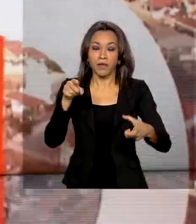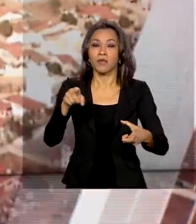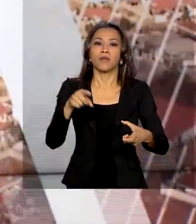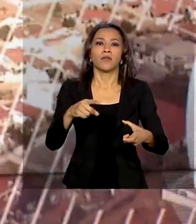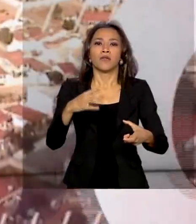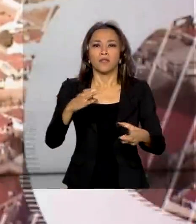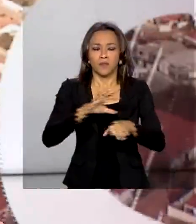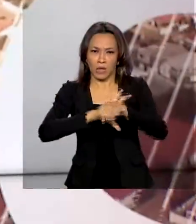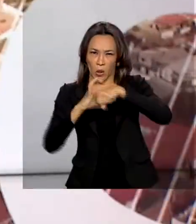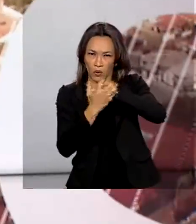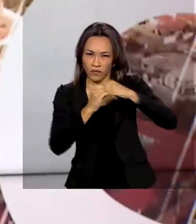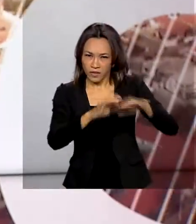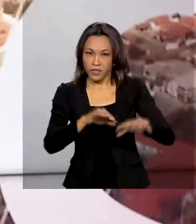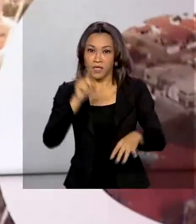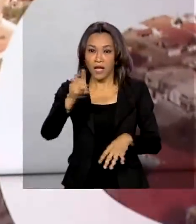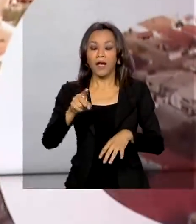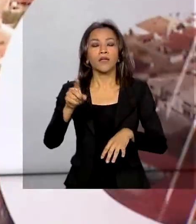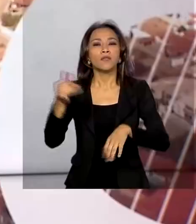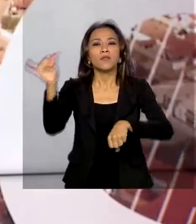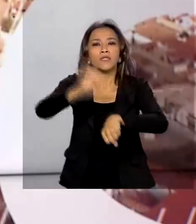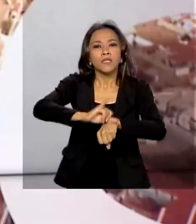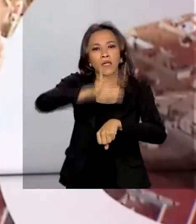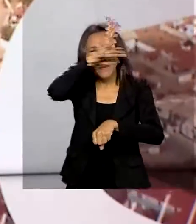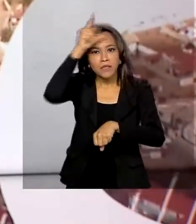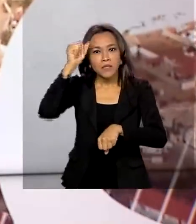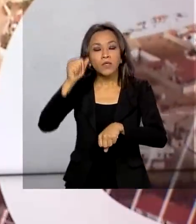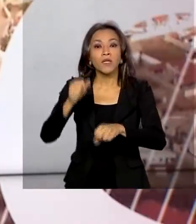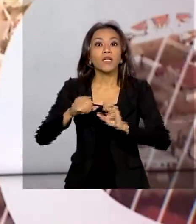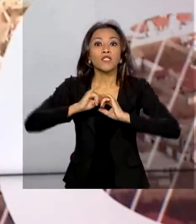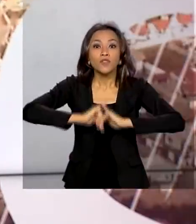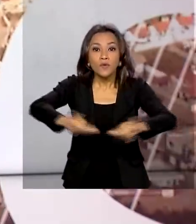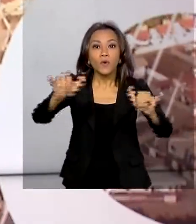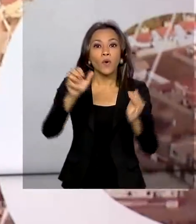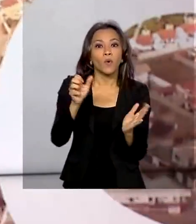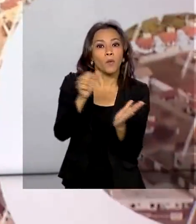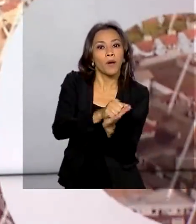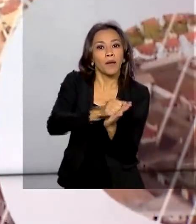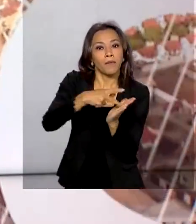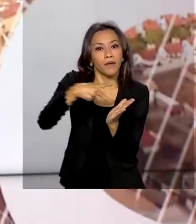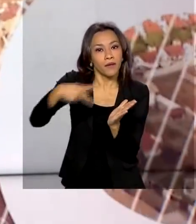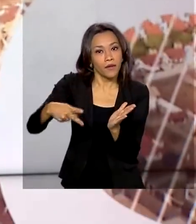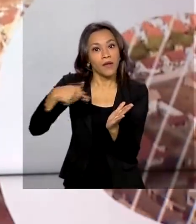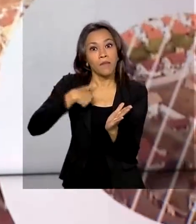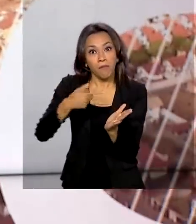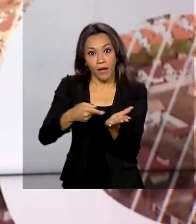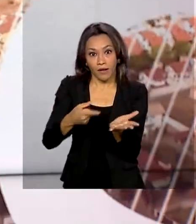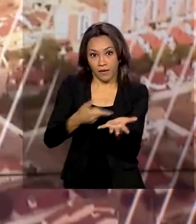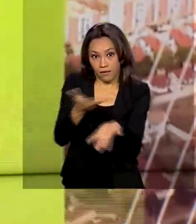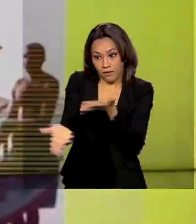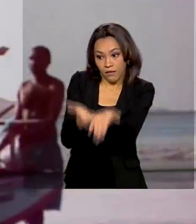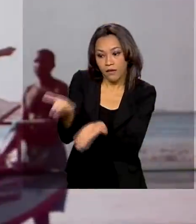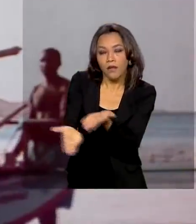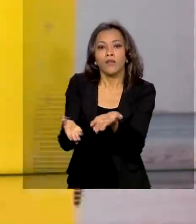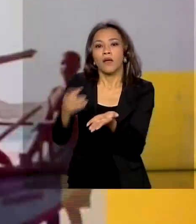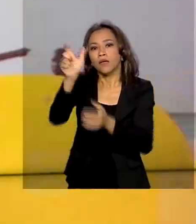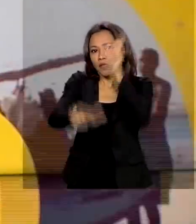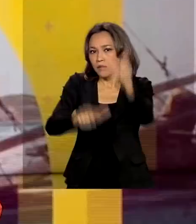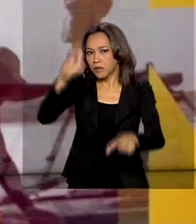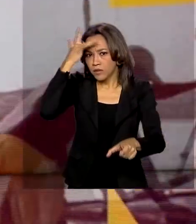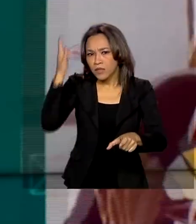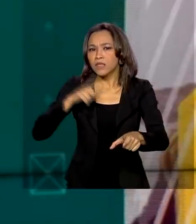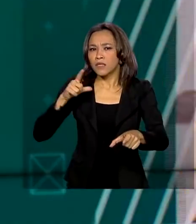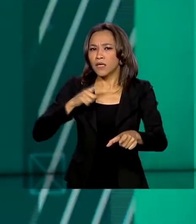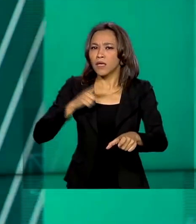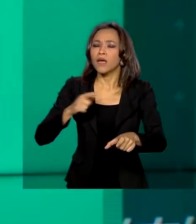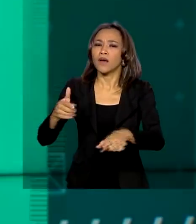Ministério da Saúde lançou no Amazonas um aplicativo para agilizar o atendimento de pacientes com sintomas de Covid-19 e para garantir